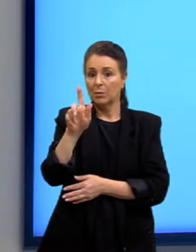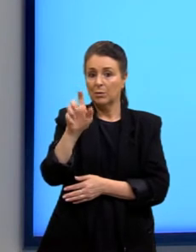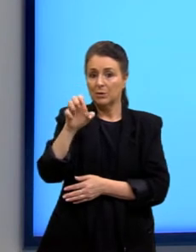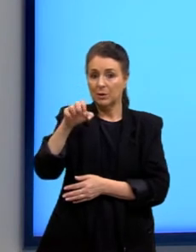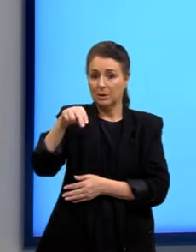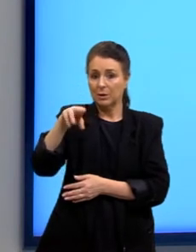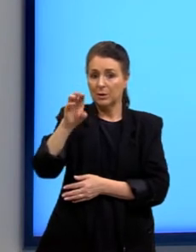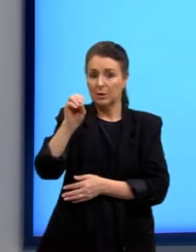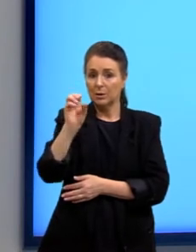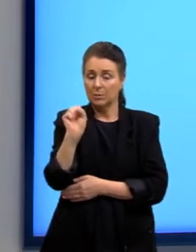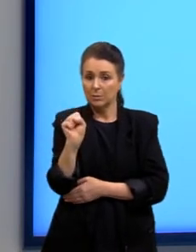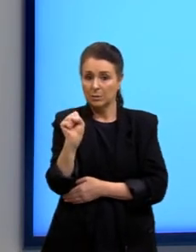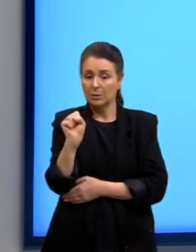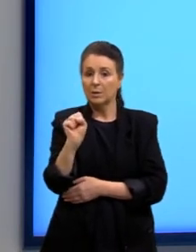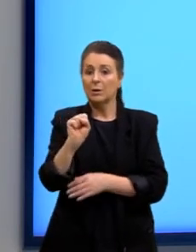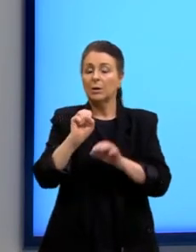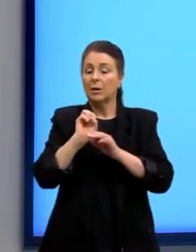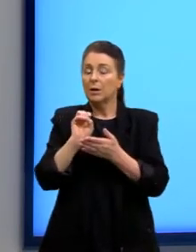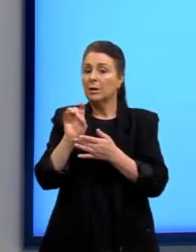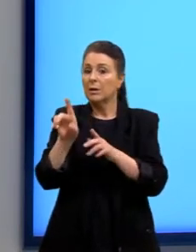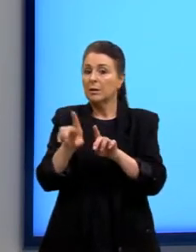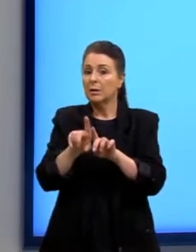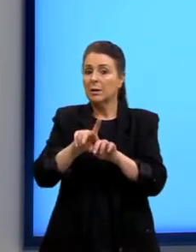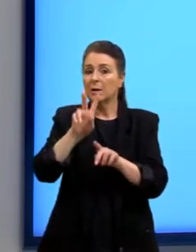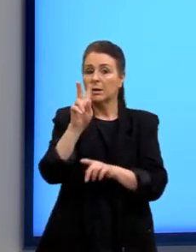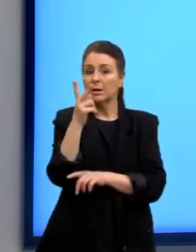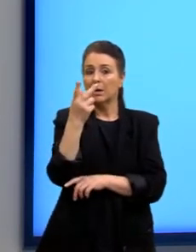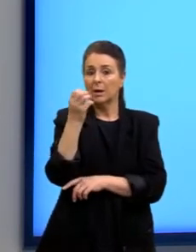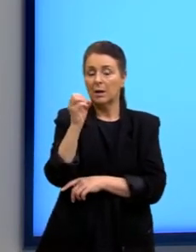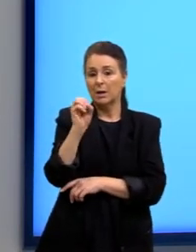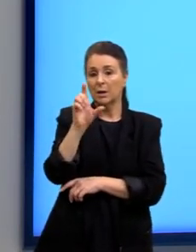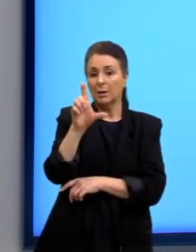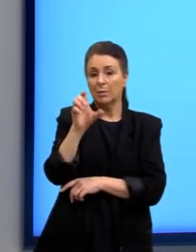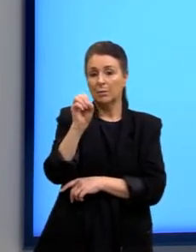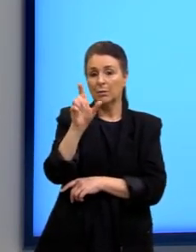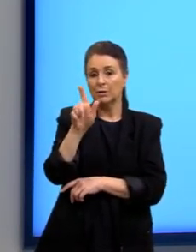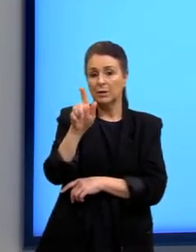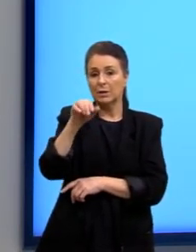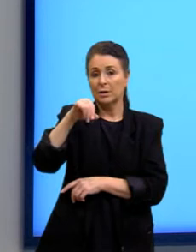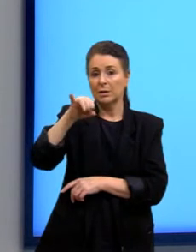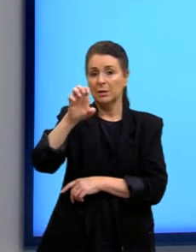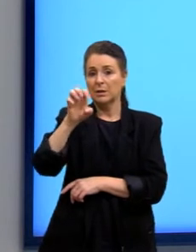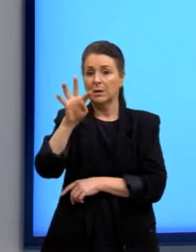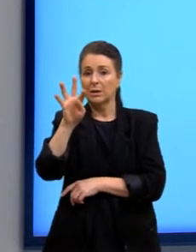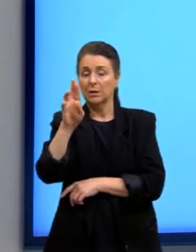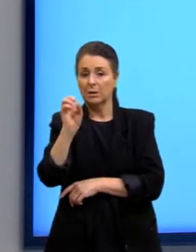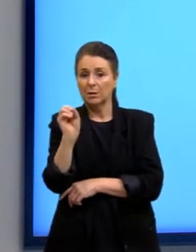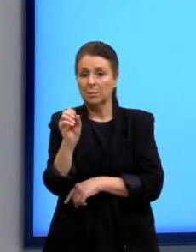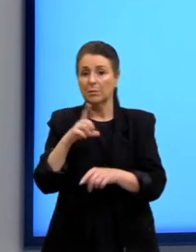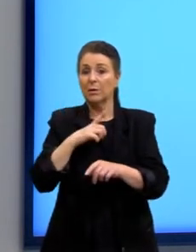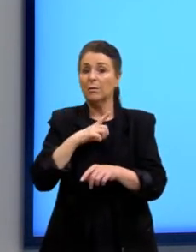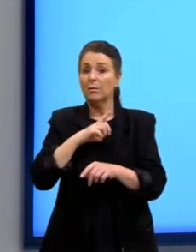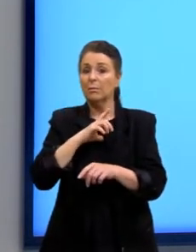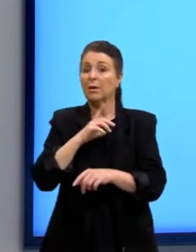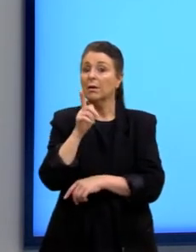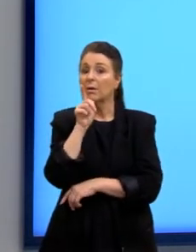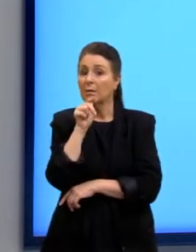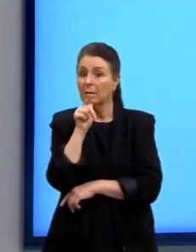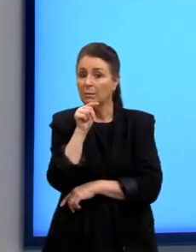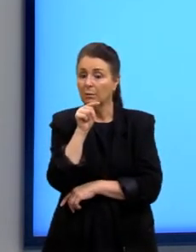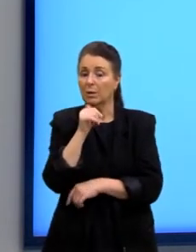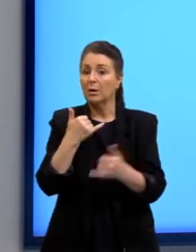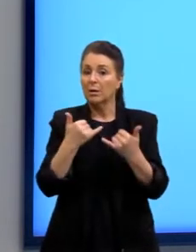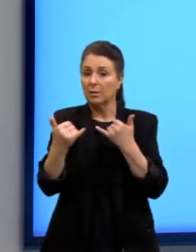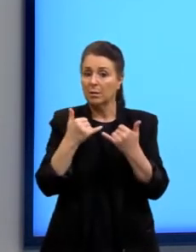halogenação, eliminação de halogênio hidreto, e a eliminação de água, que é como o exemplo que eu mostrei